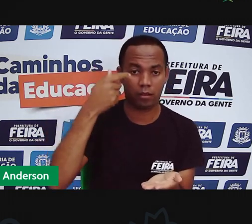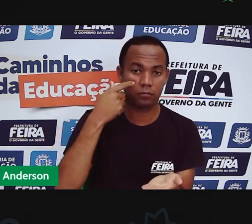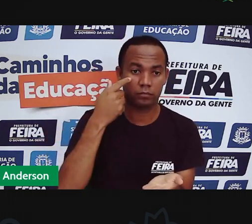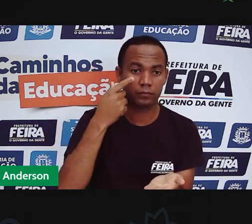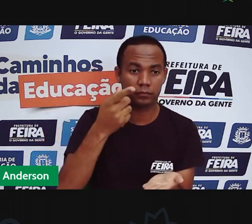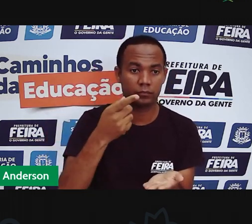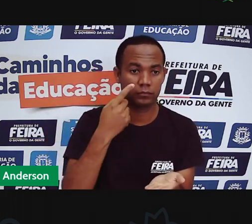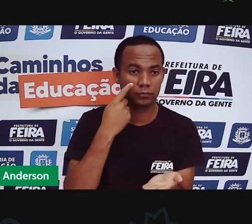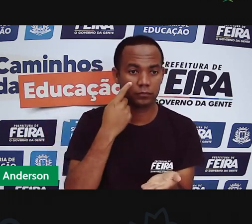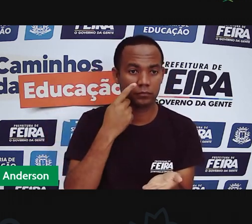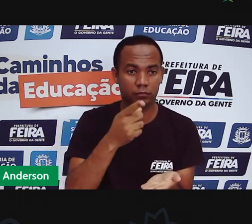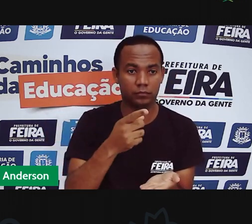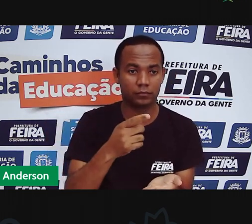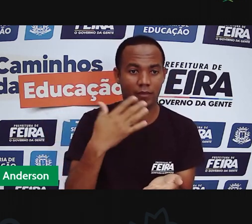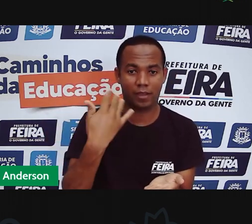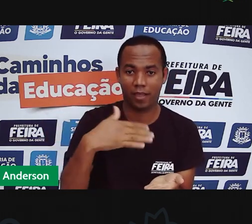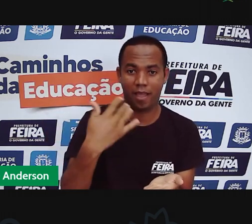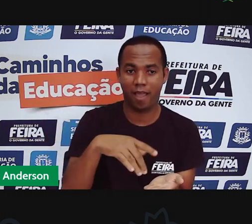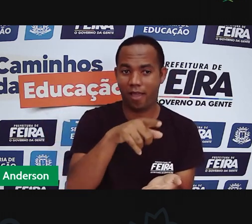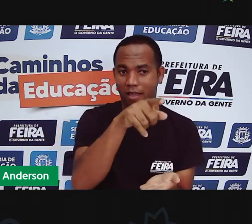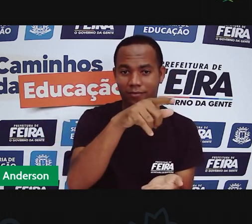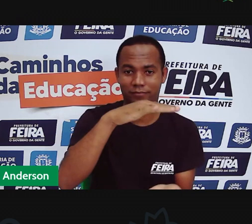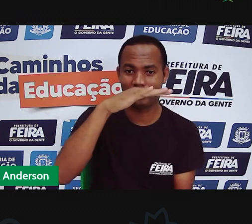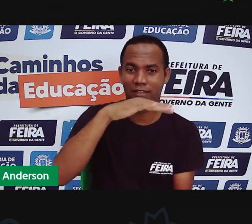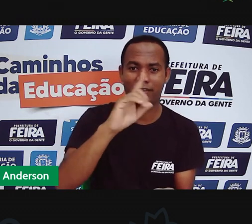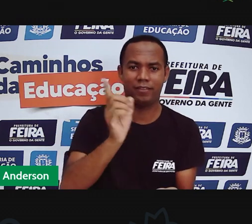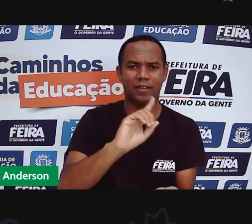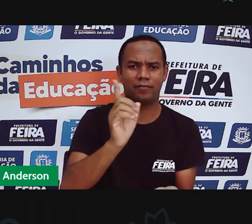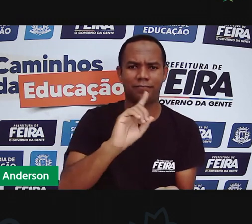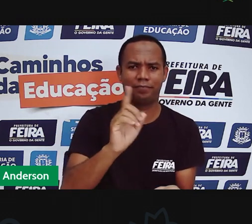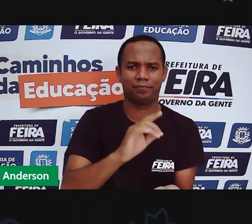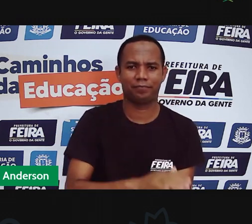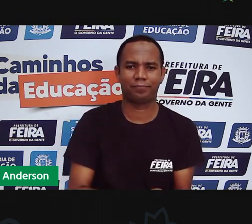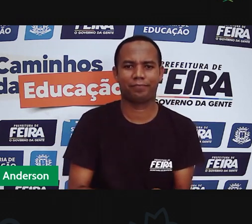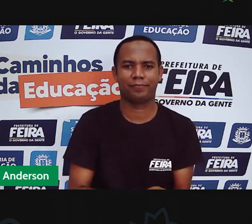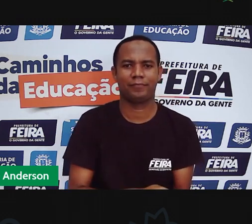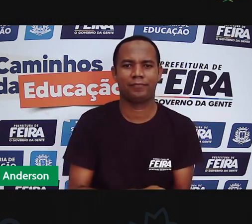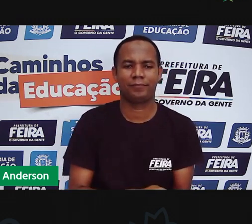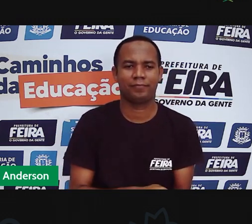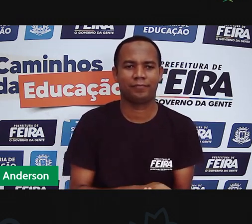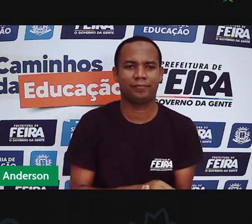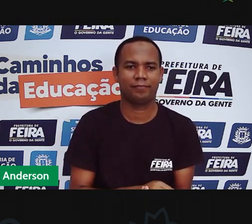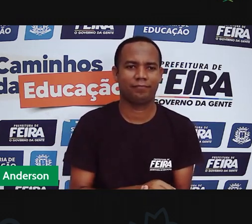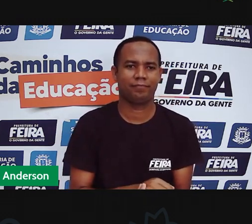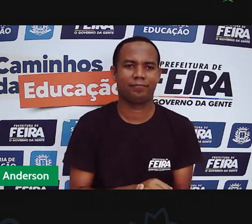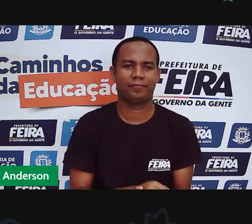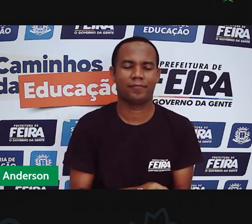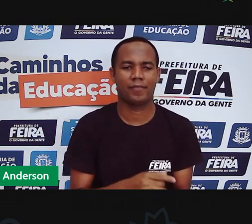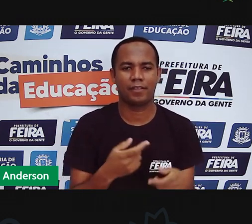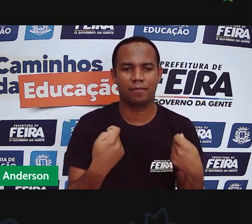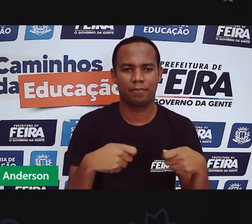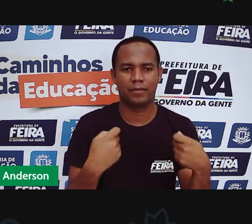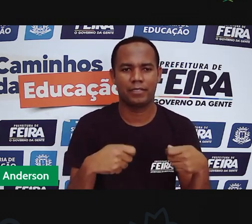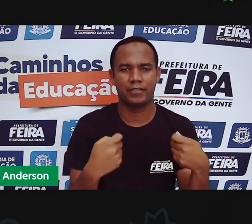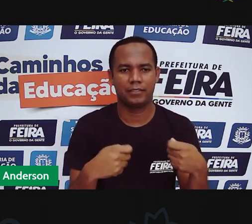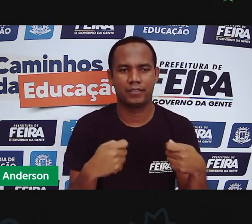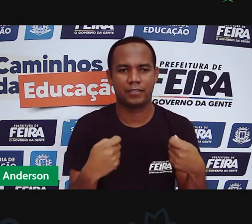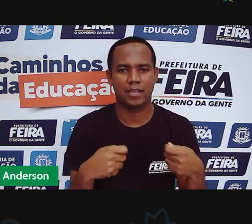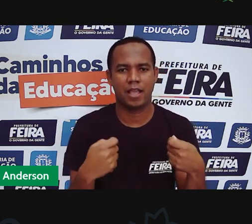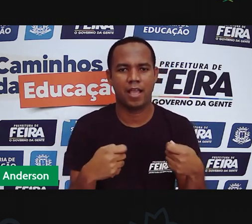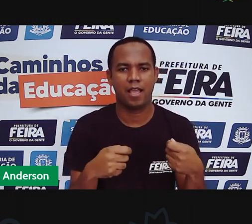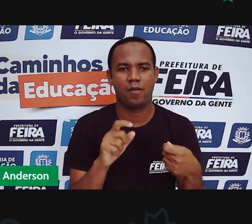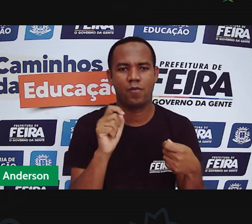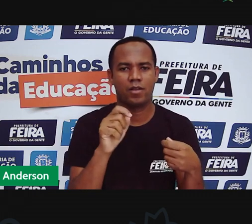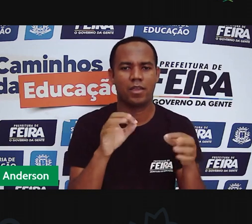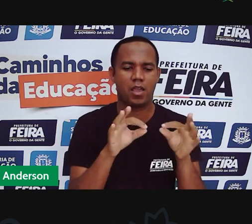foi eu que tomei. Foi você, Ana? Você que tomou esse refrigerante? Não? Vamos precisar de barbante,